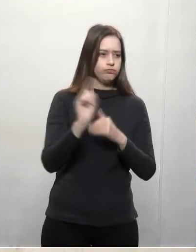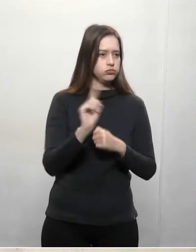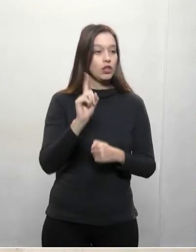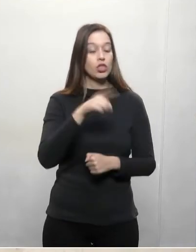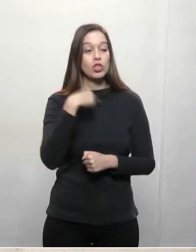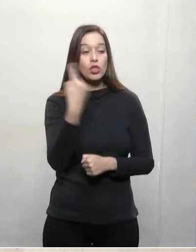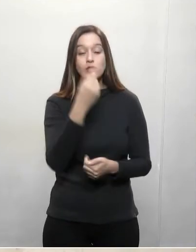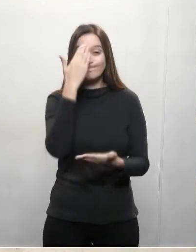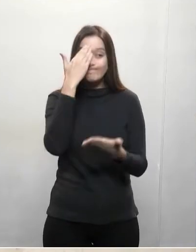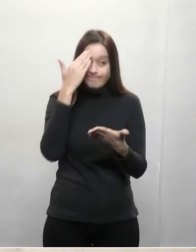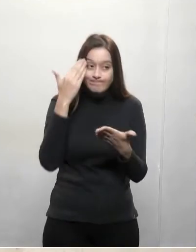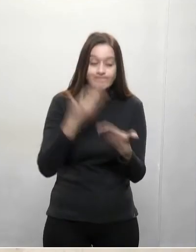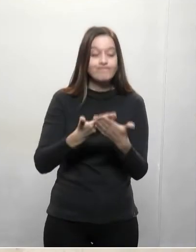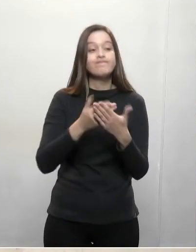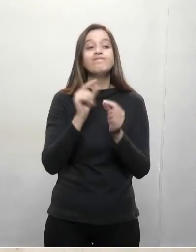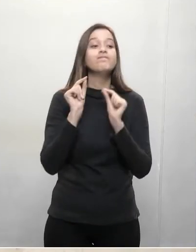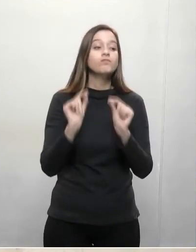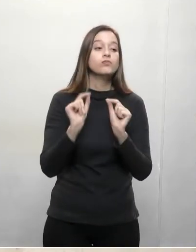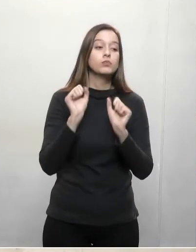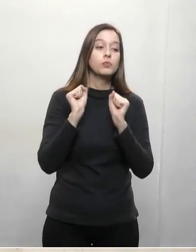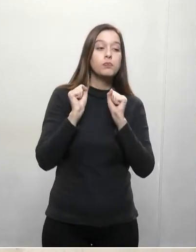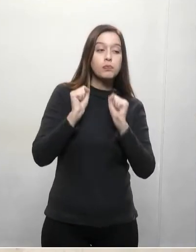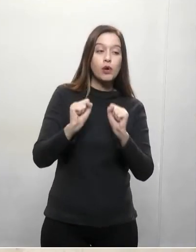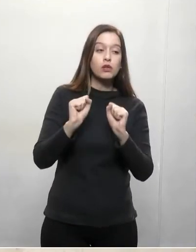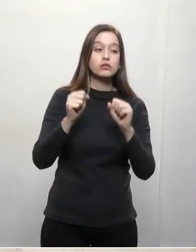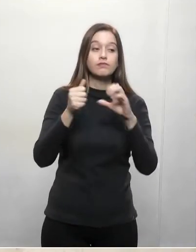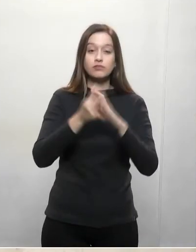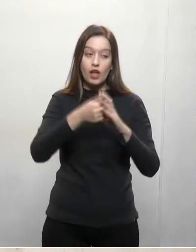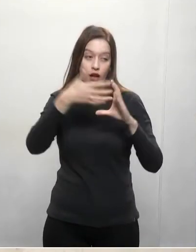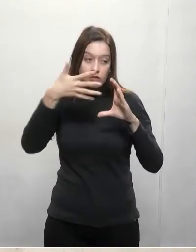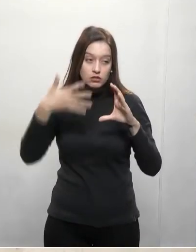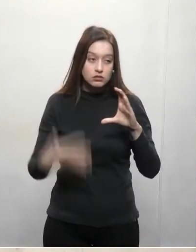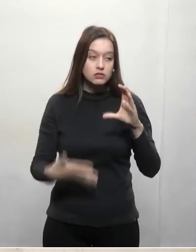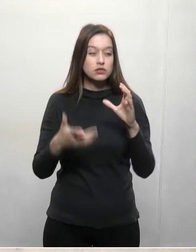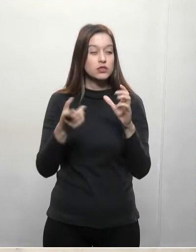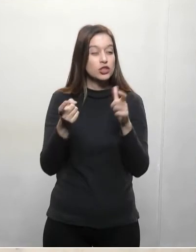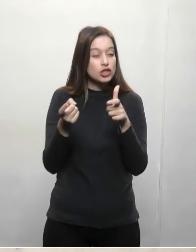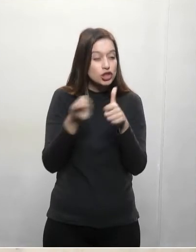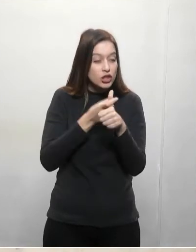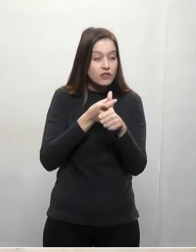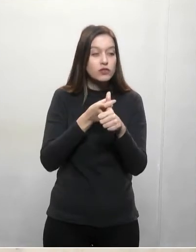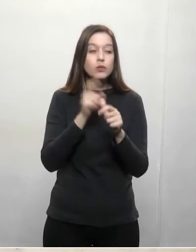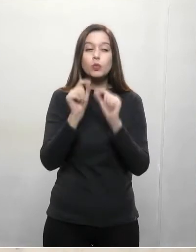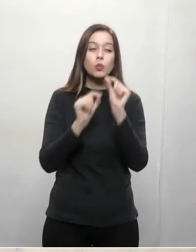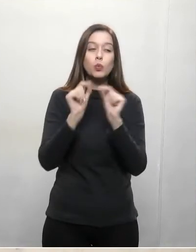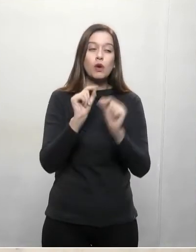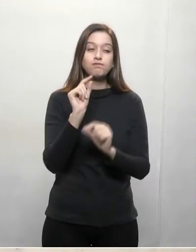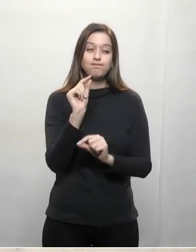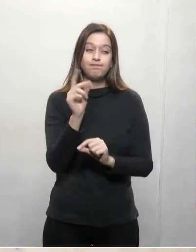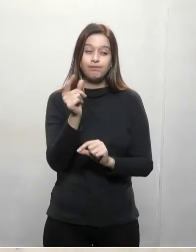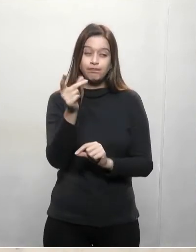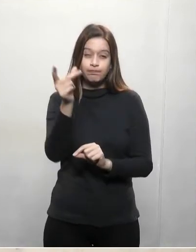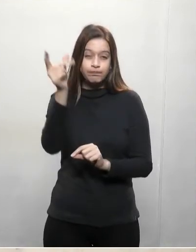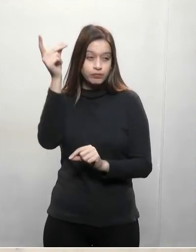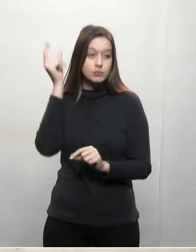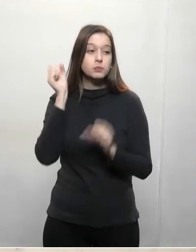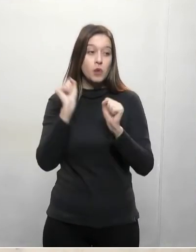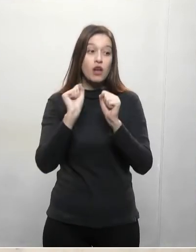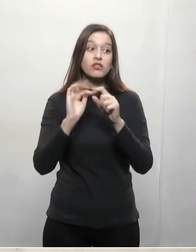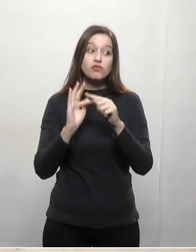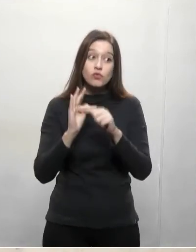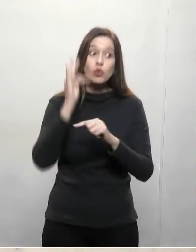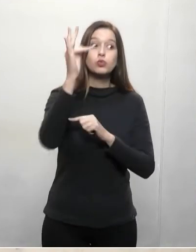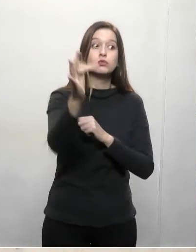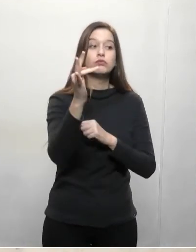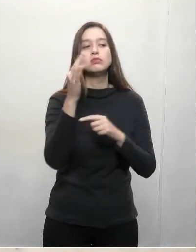possa caracterizar uma situação de inadimplência que possa vir a ter problemas sérios para o estado do Paraná no futuro, na